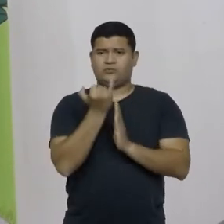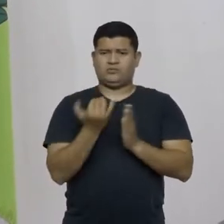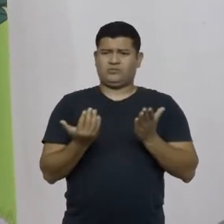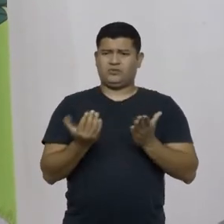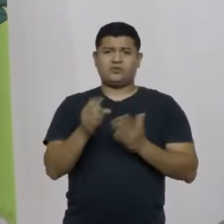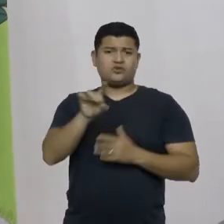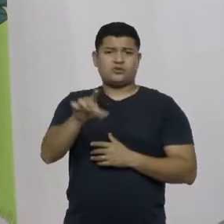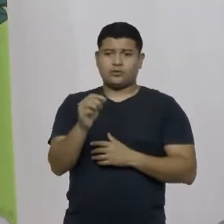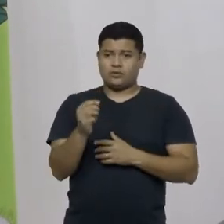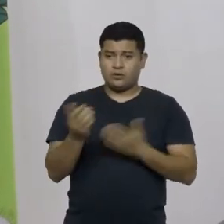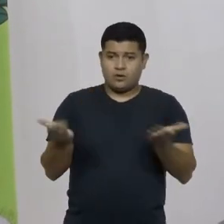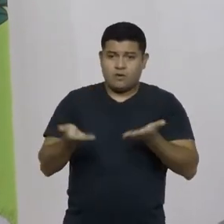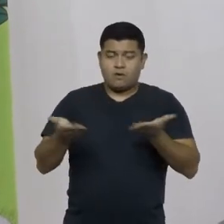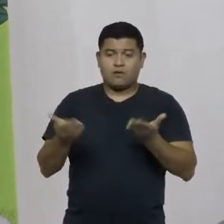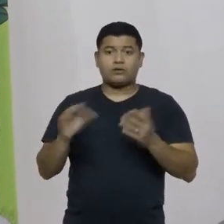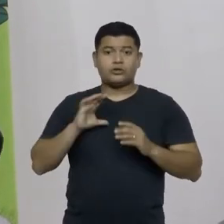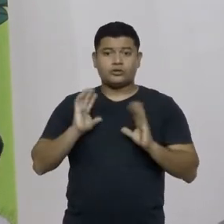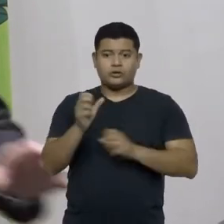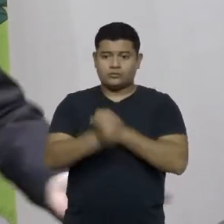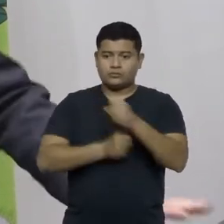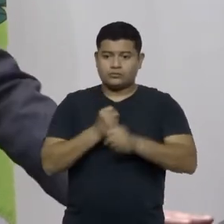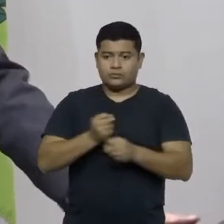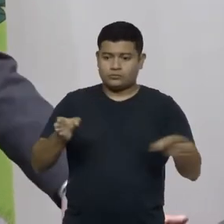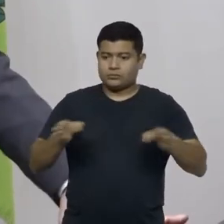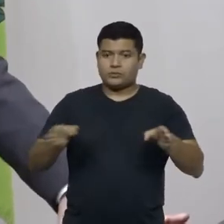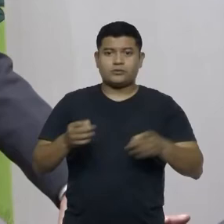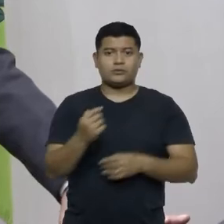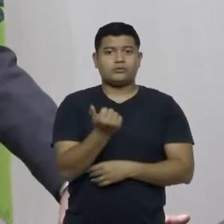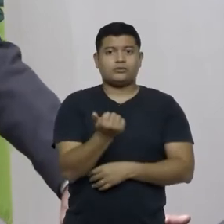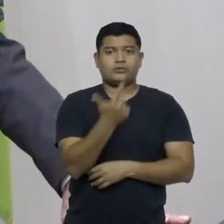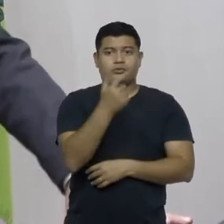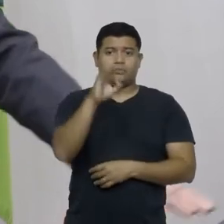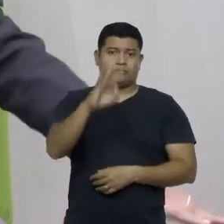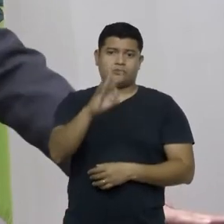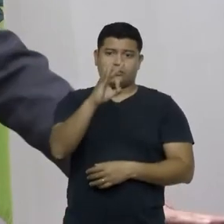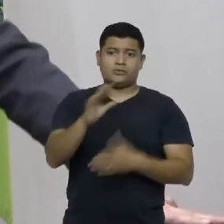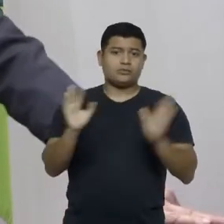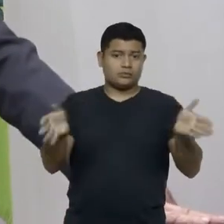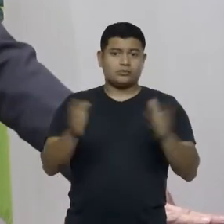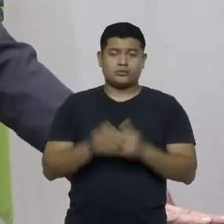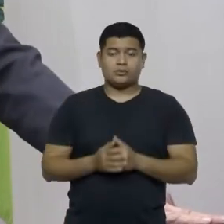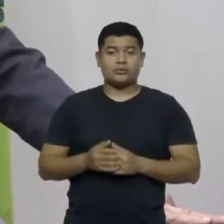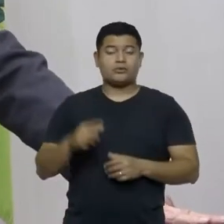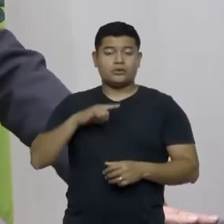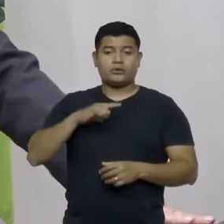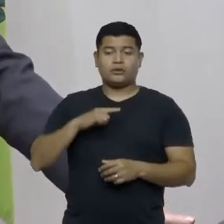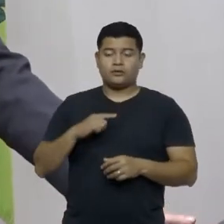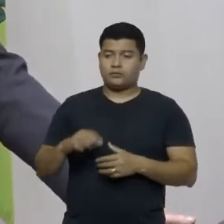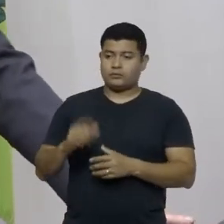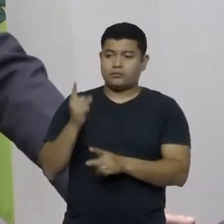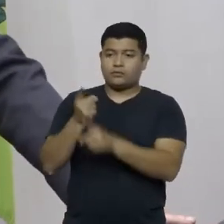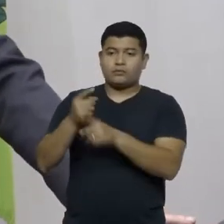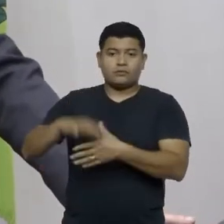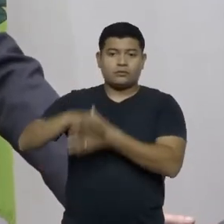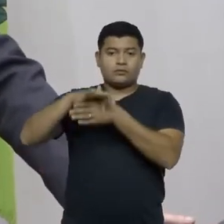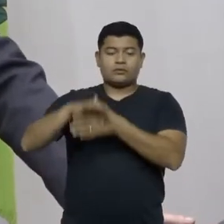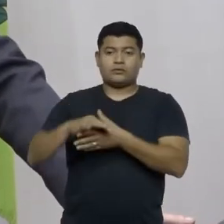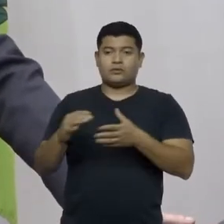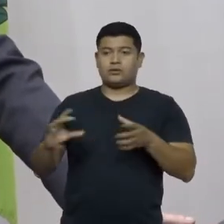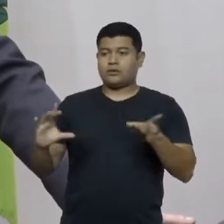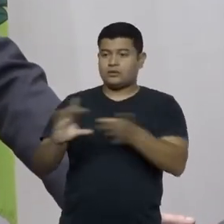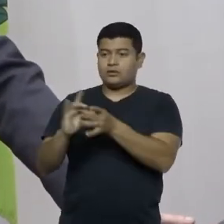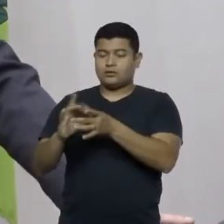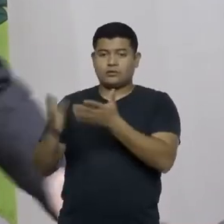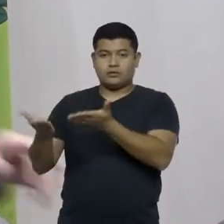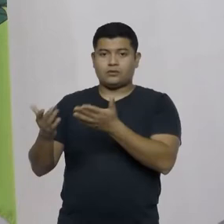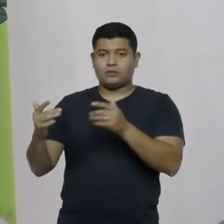% nós tivemos depois dessa fala da manhã aqui também um encontro com lideranças ligadas a essas aos